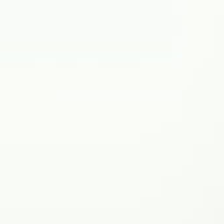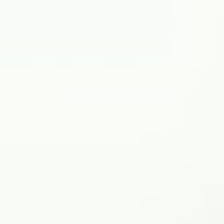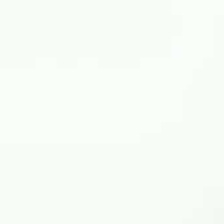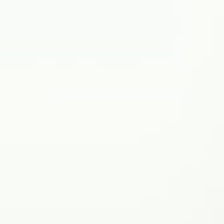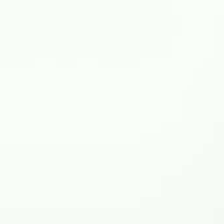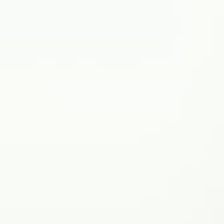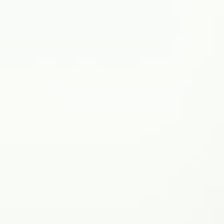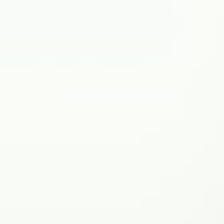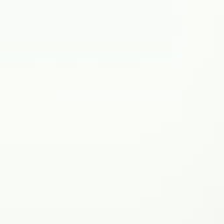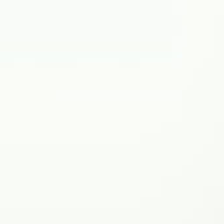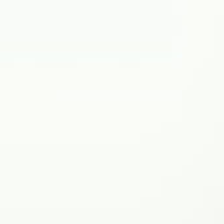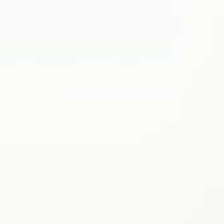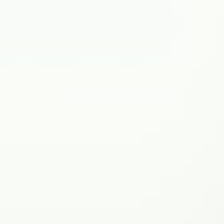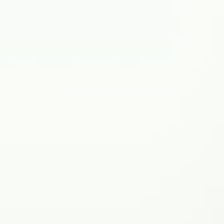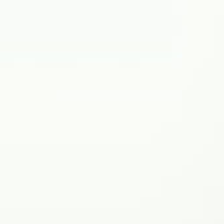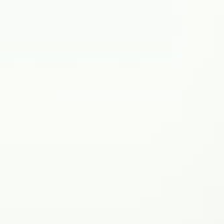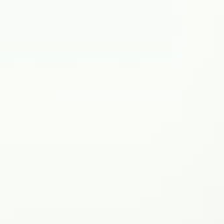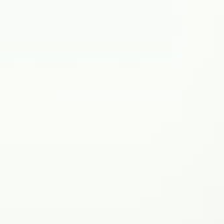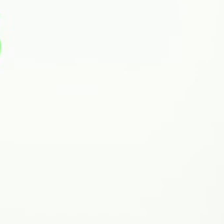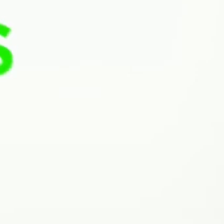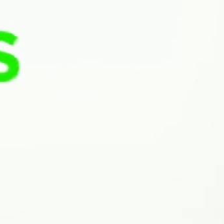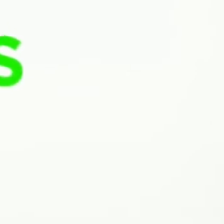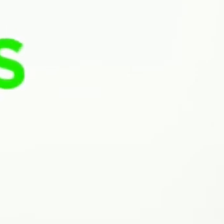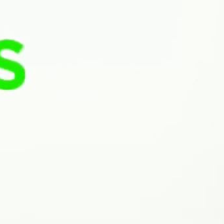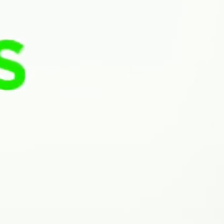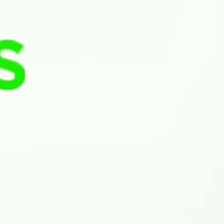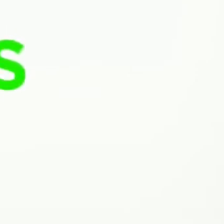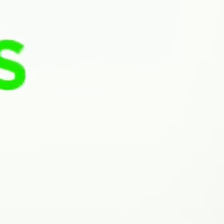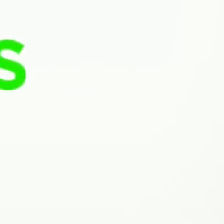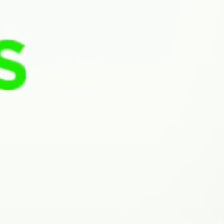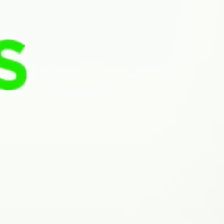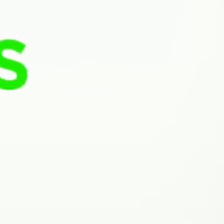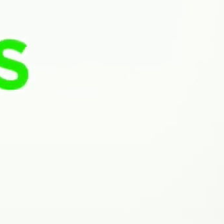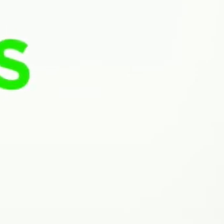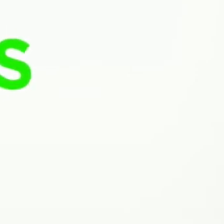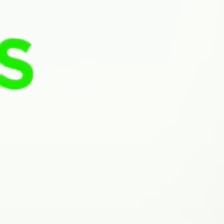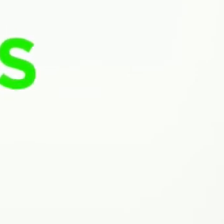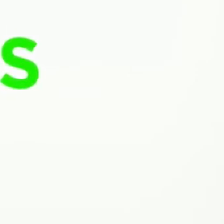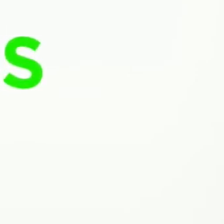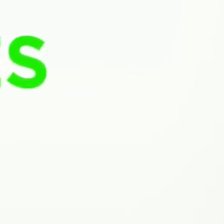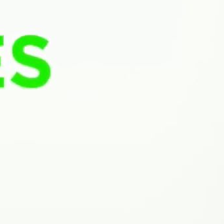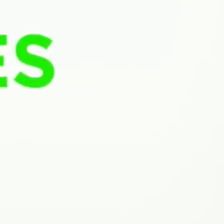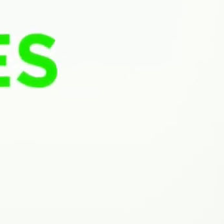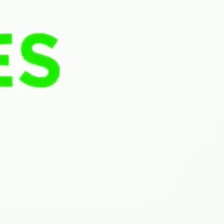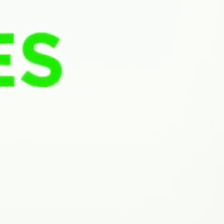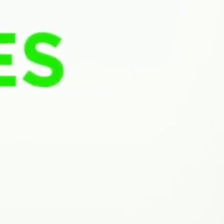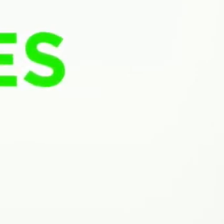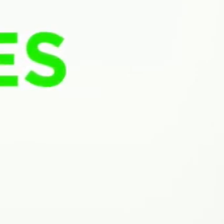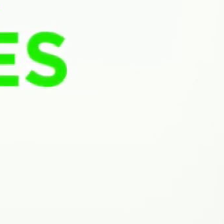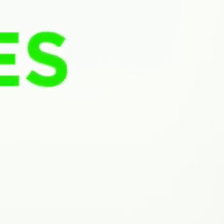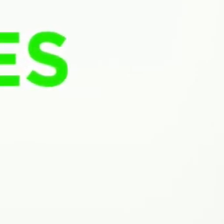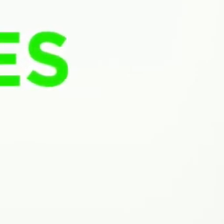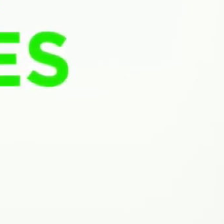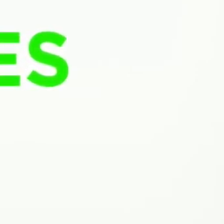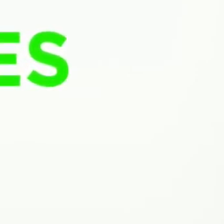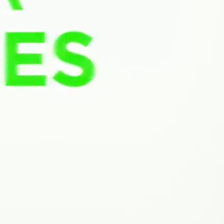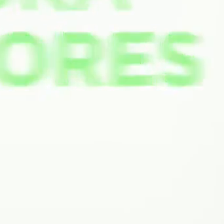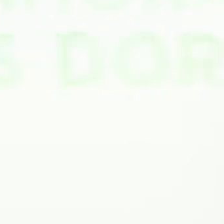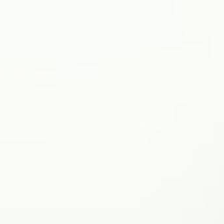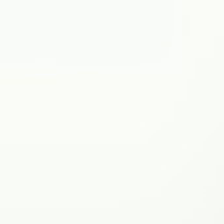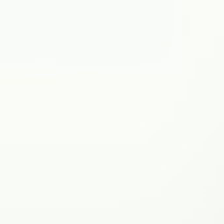Nossa Senhora das Dores é um município localizado no Agreste Sergipano, a 72 quilômetros da capital,